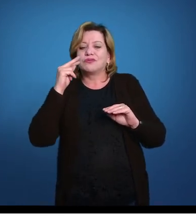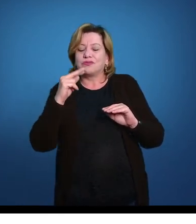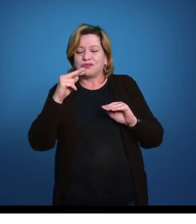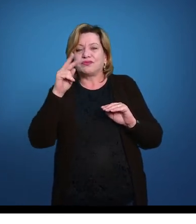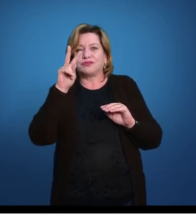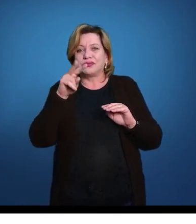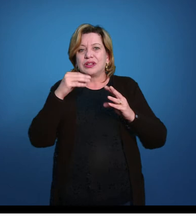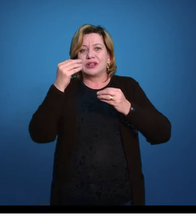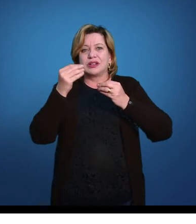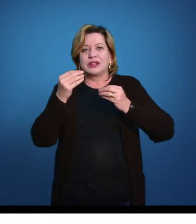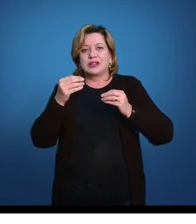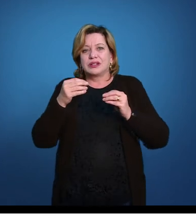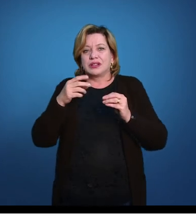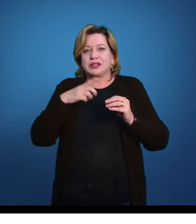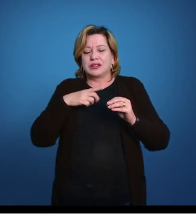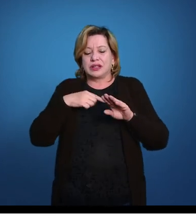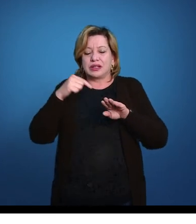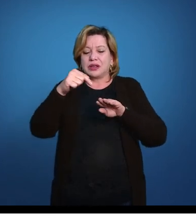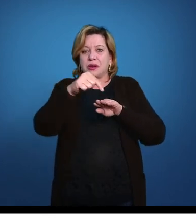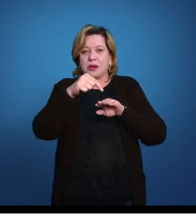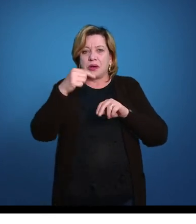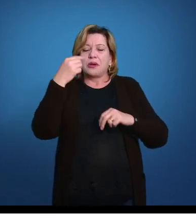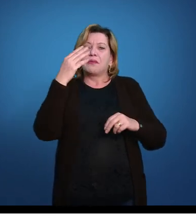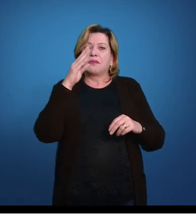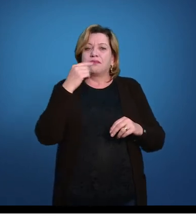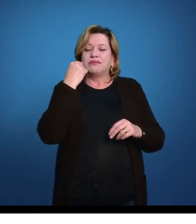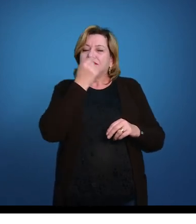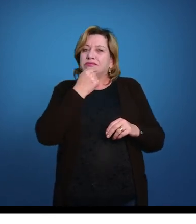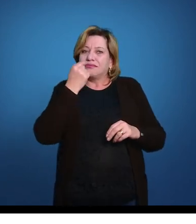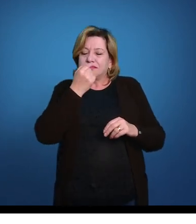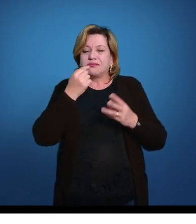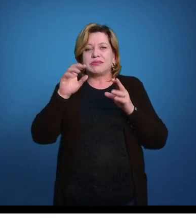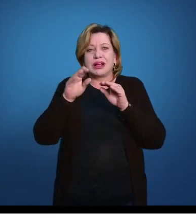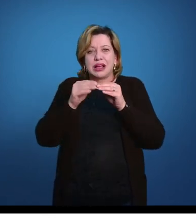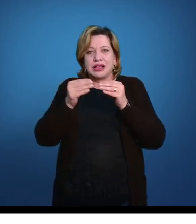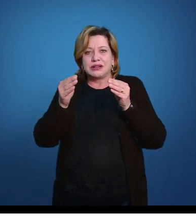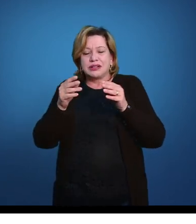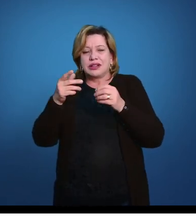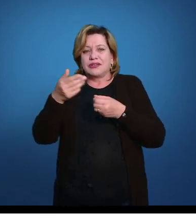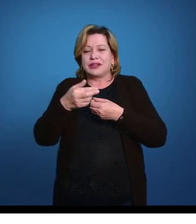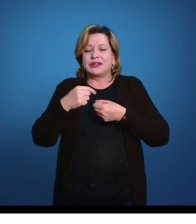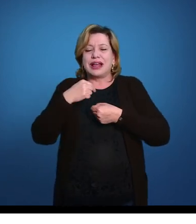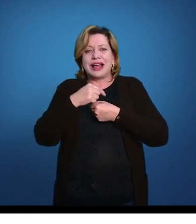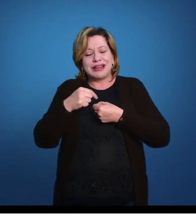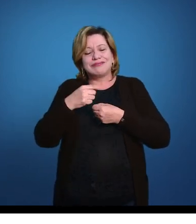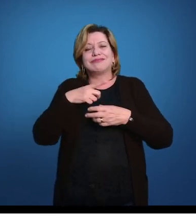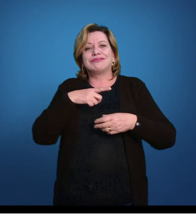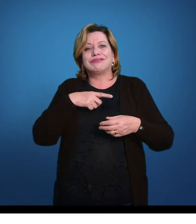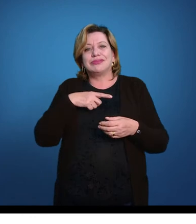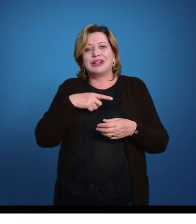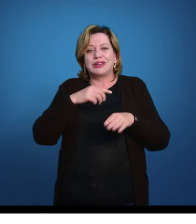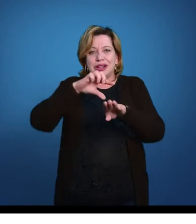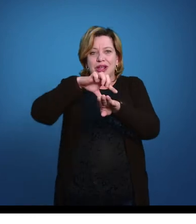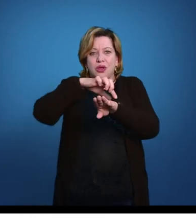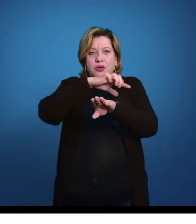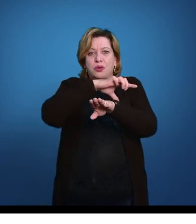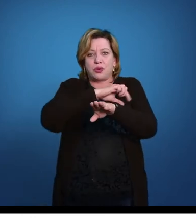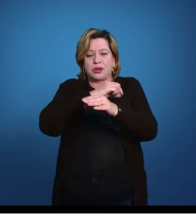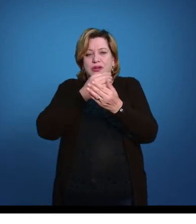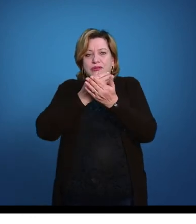Do animal. Então, aqui nós temos a boca, aqui eu tenho as fendas faringes, aqui eu tenho ânus. Uma grande nadadeira caudal. Vou